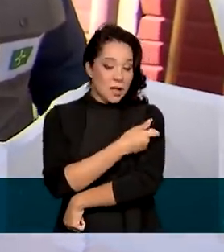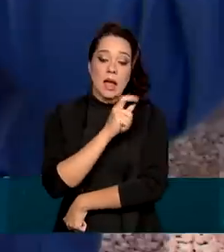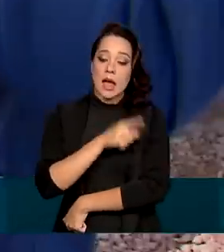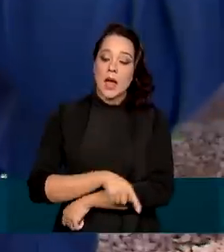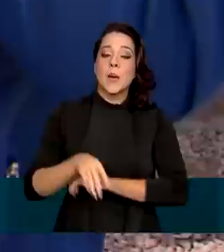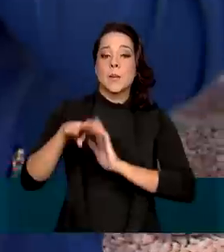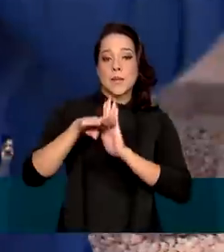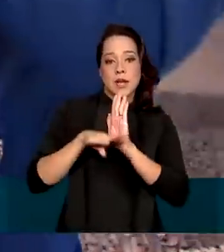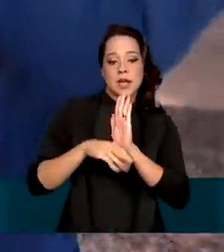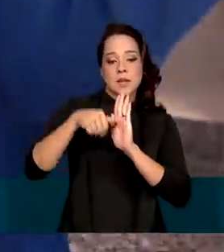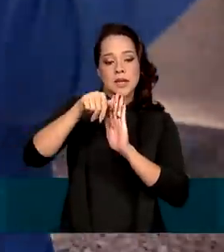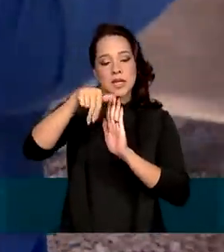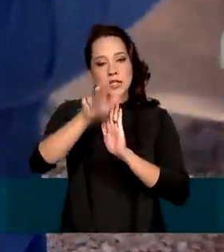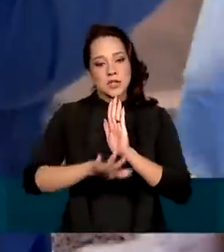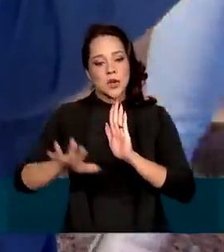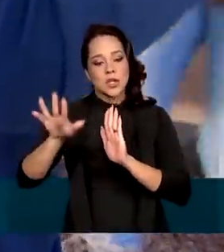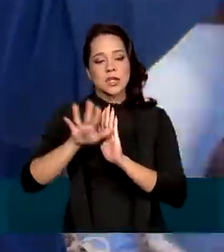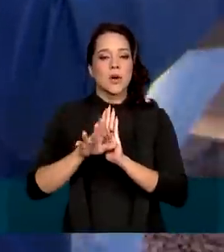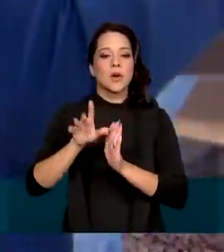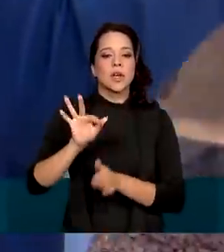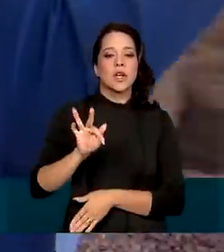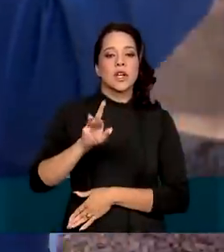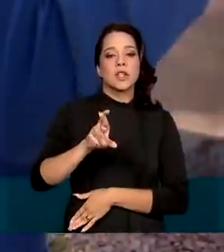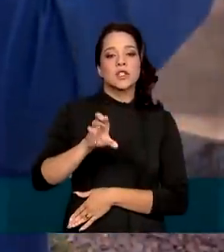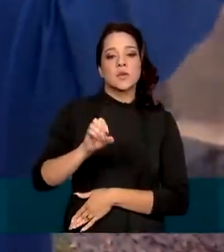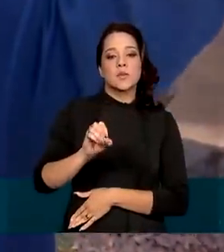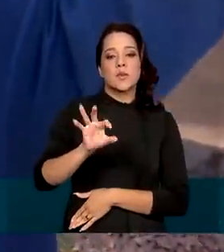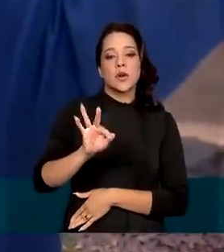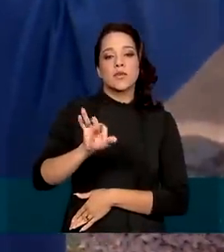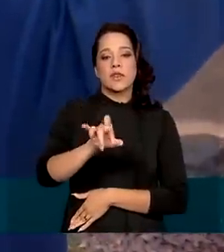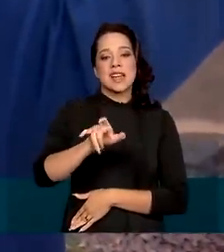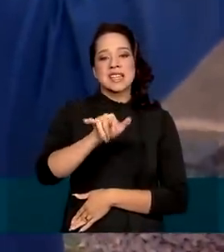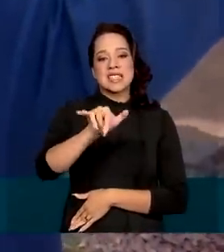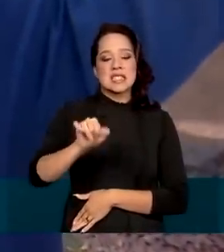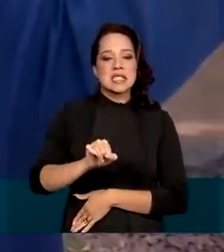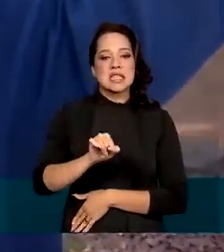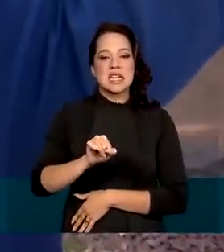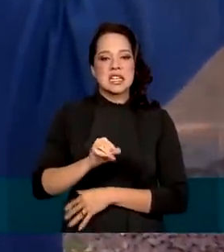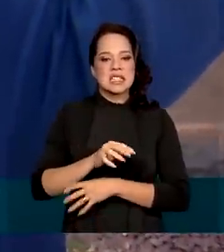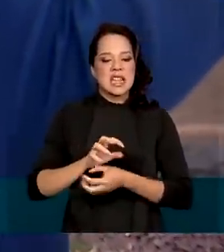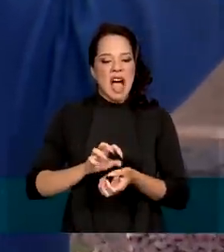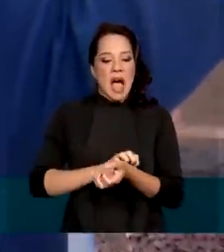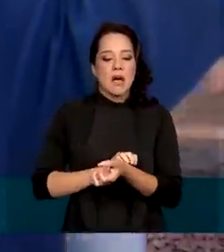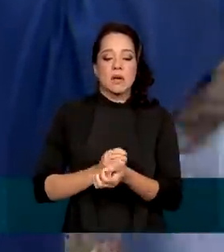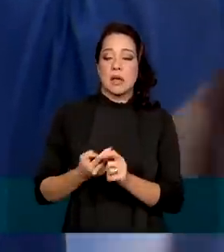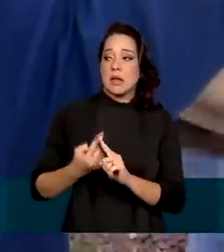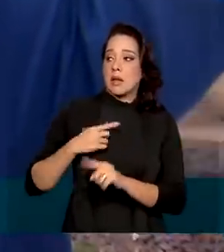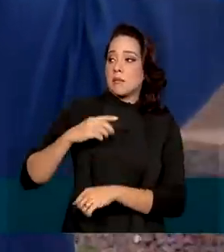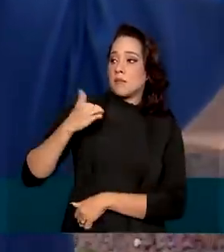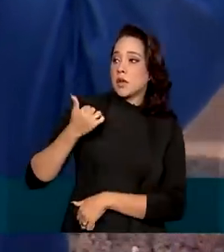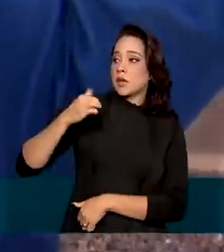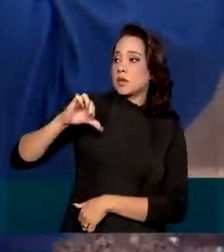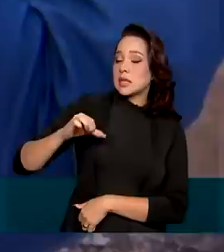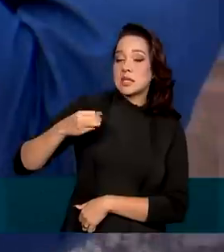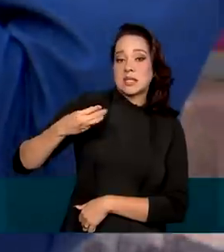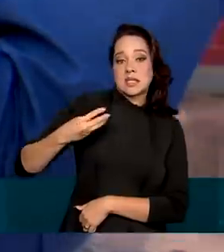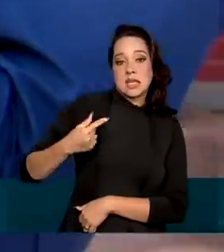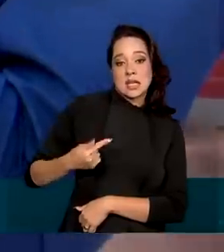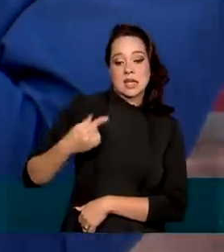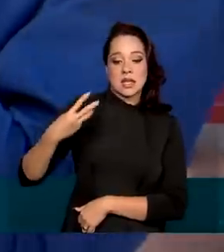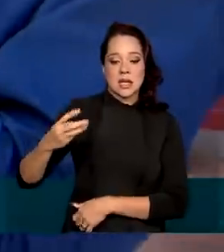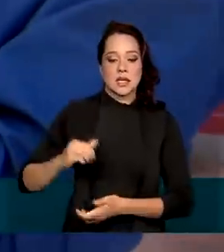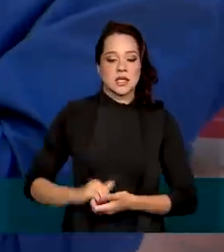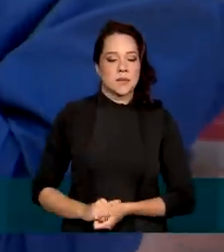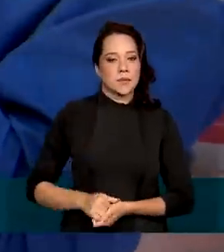Programa Nacional de Profilaxia da Raiva, que existe desde 1973. Na